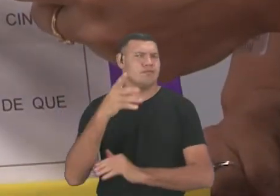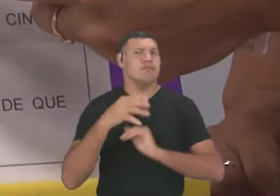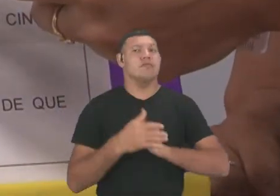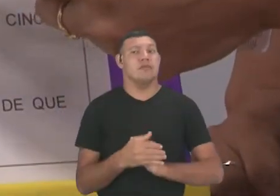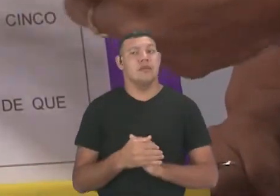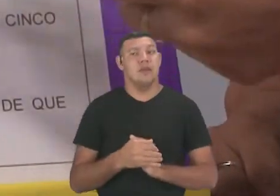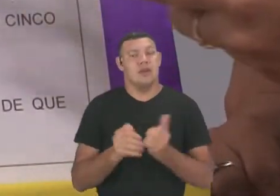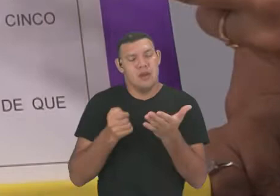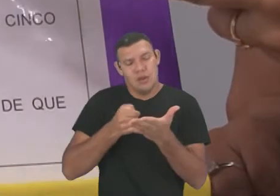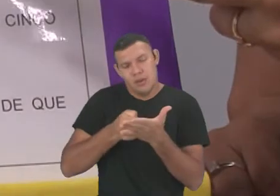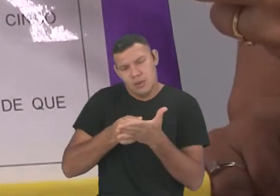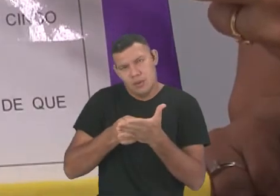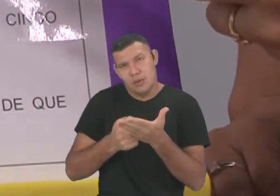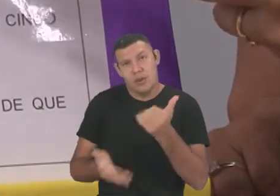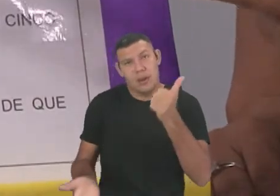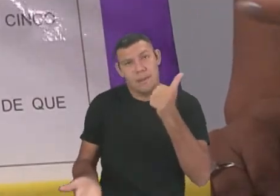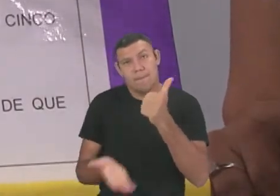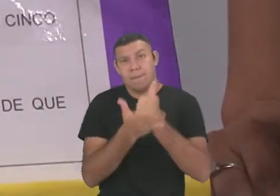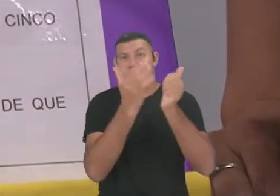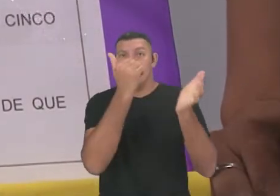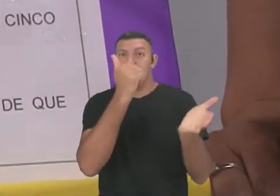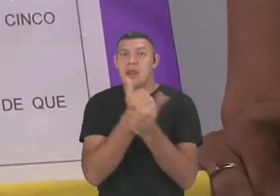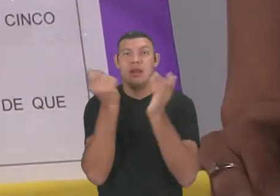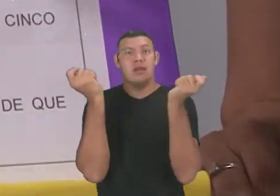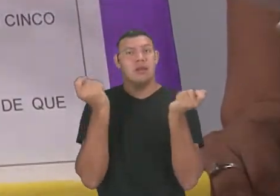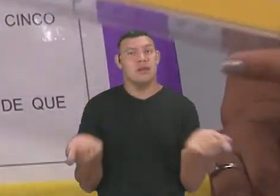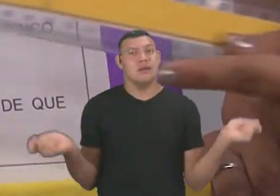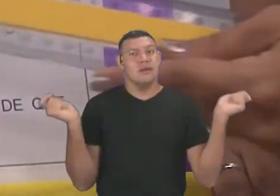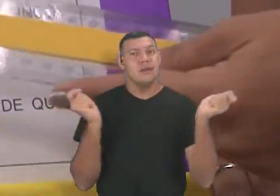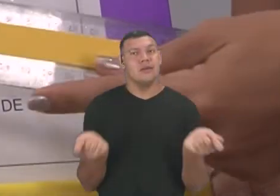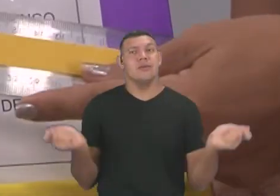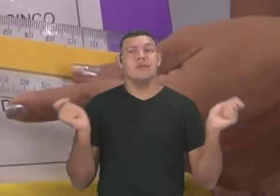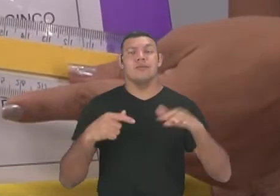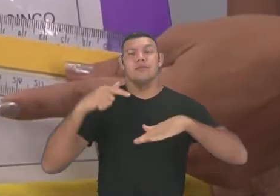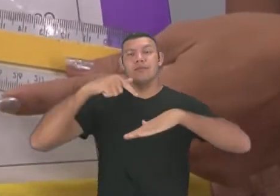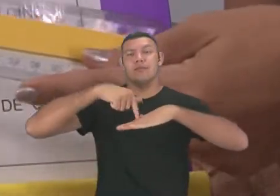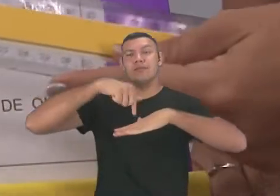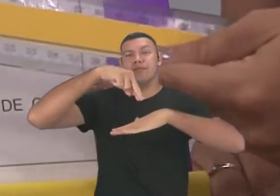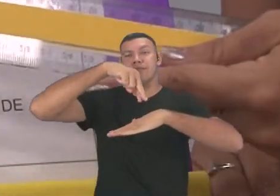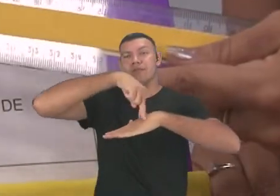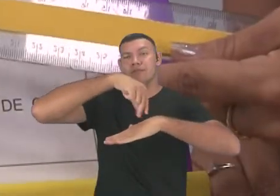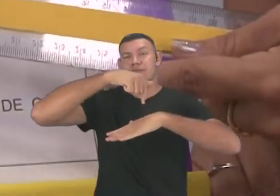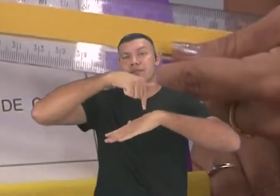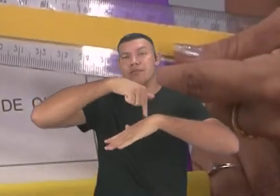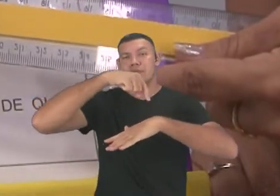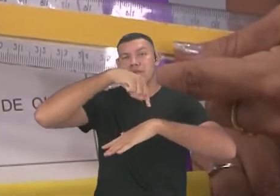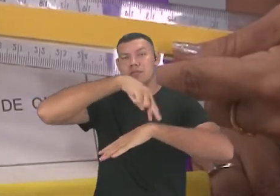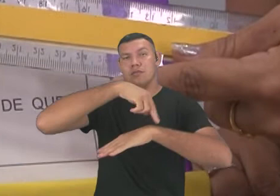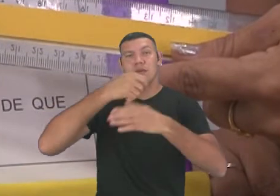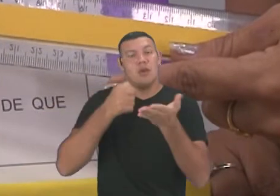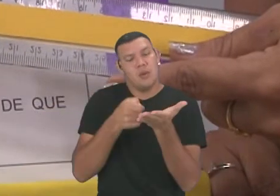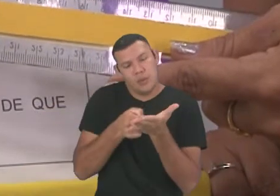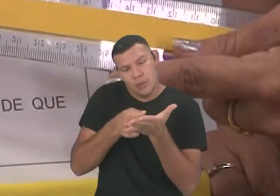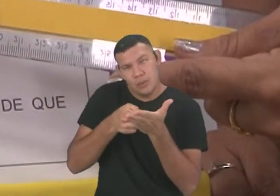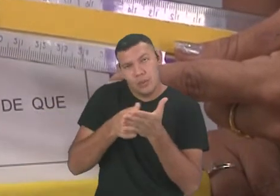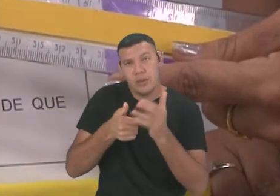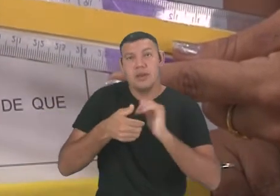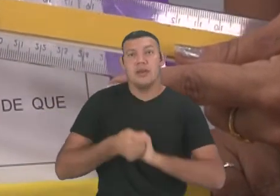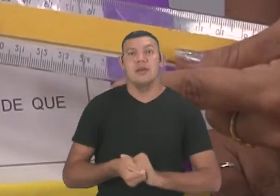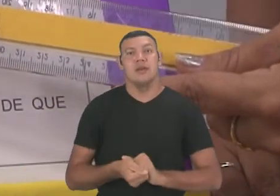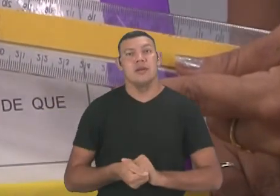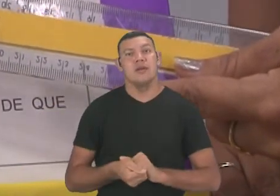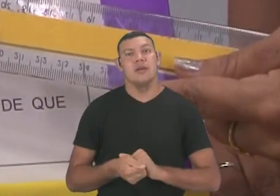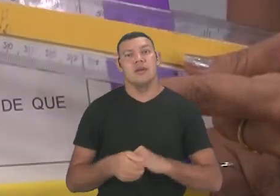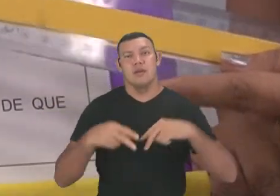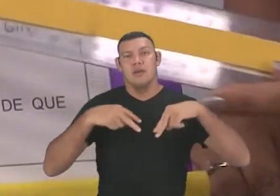brincadeira peteca ao ar. Pular corda. Amarelinha. Jogar bolinha de gude. Aqui